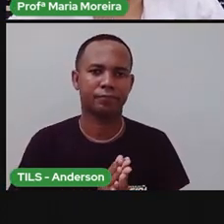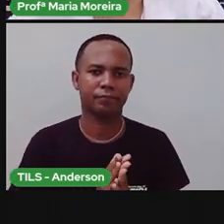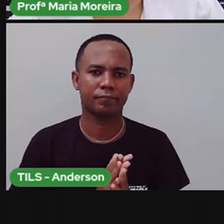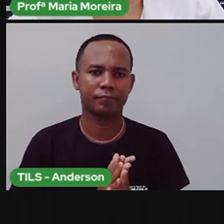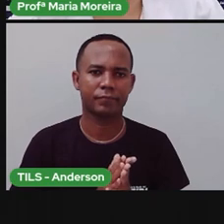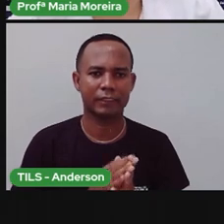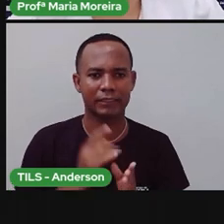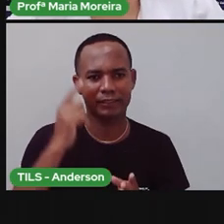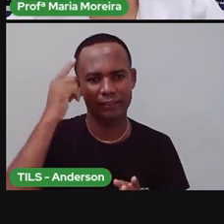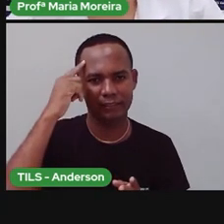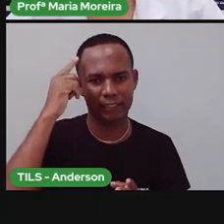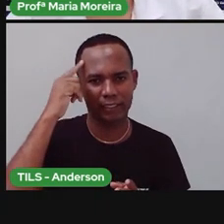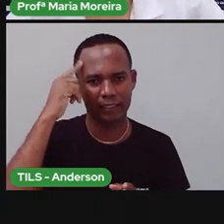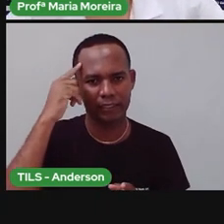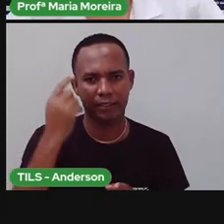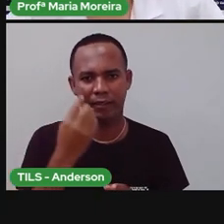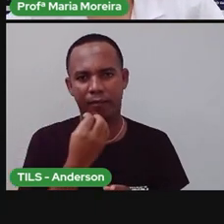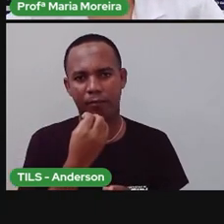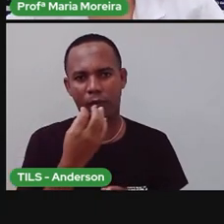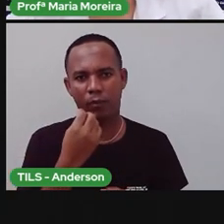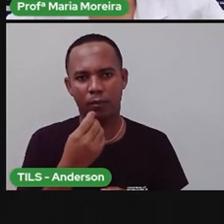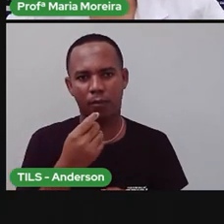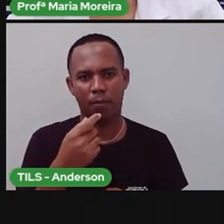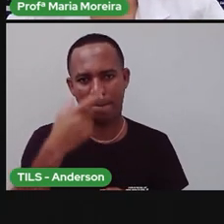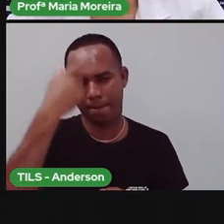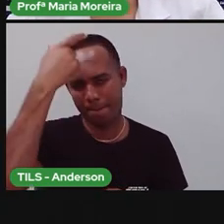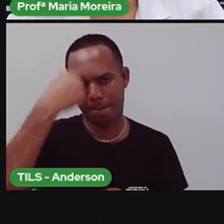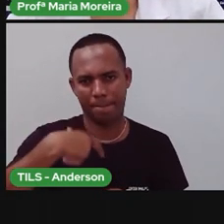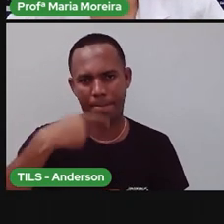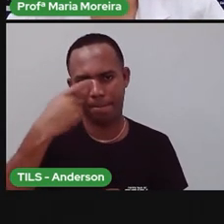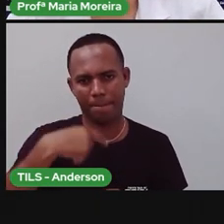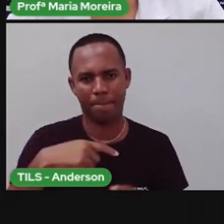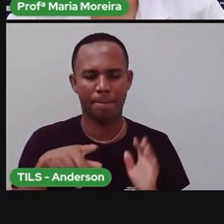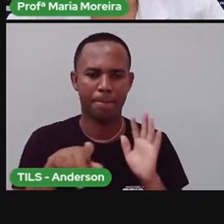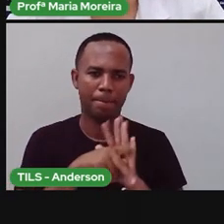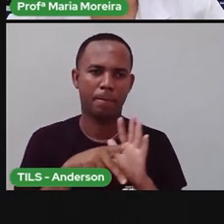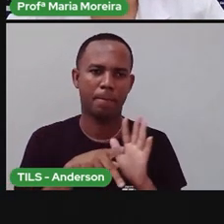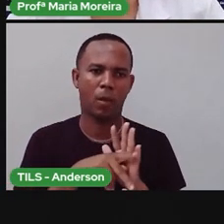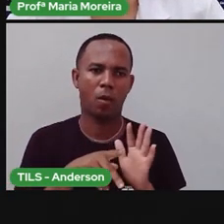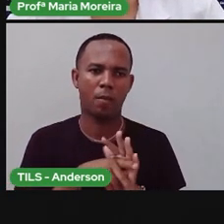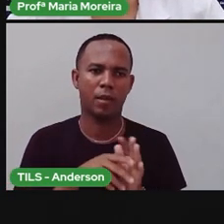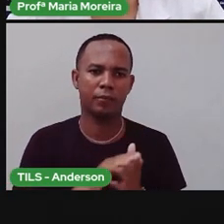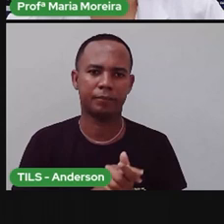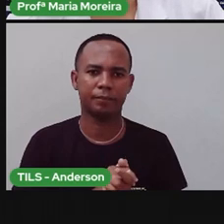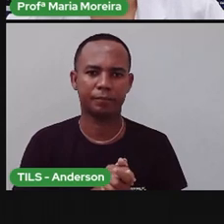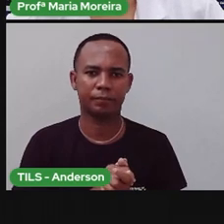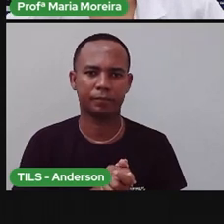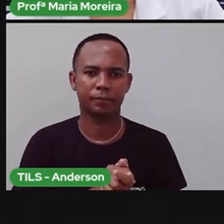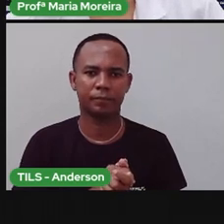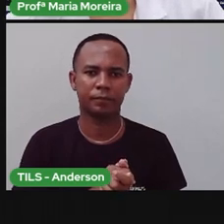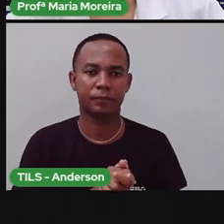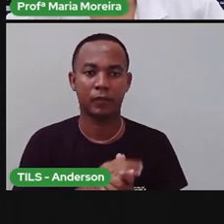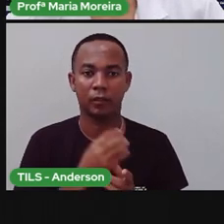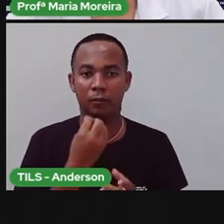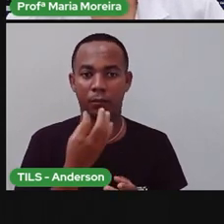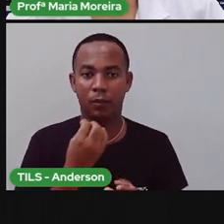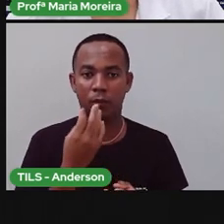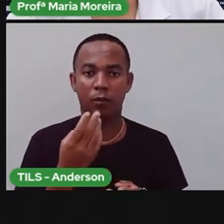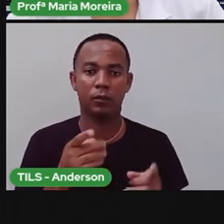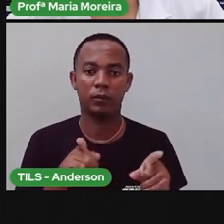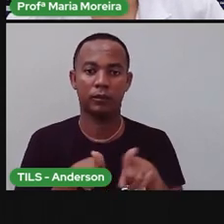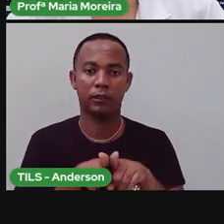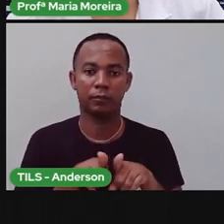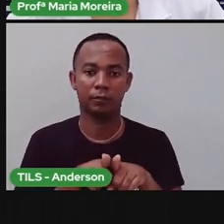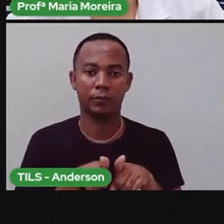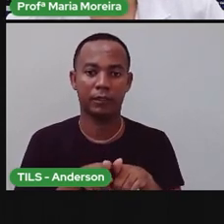Essa ideia do que é bom e do que é ruim também é uma característica, não é a única do ser humano, mas é uma característica do ser humano. Bom, além das